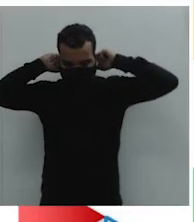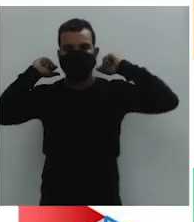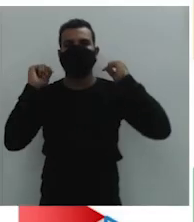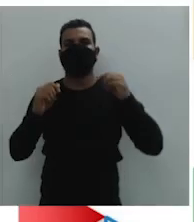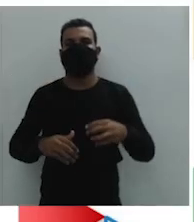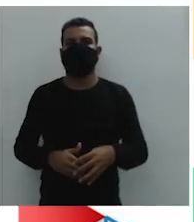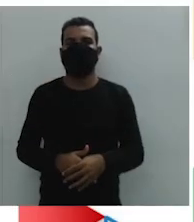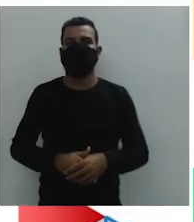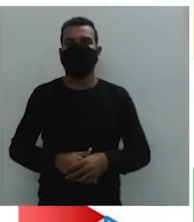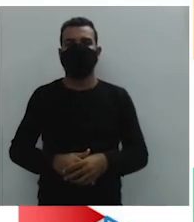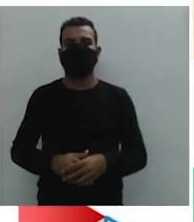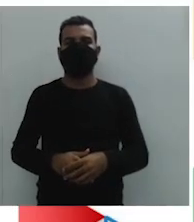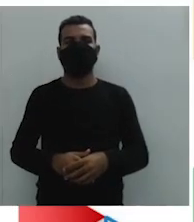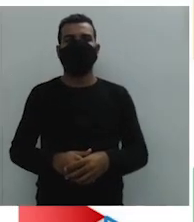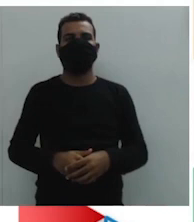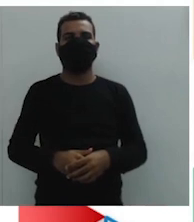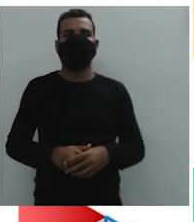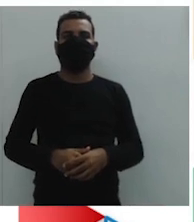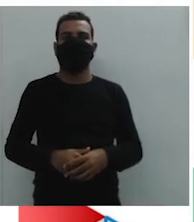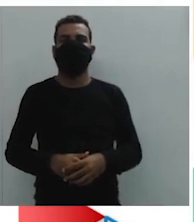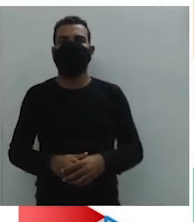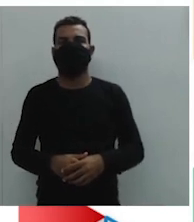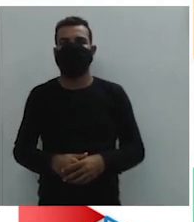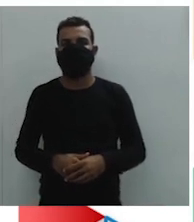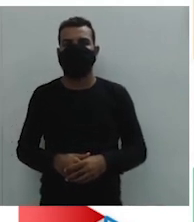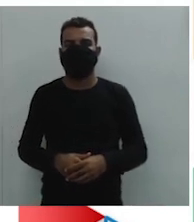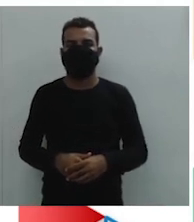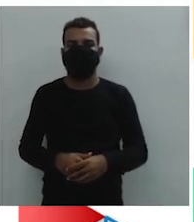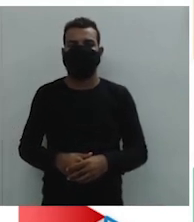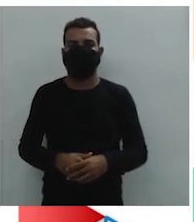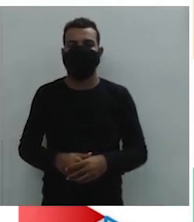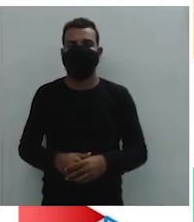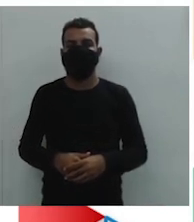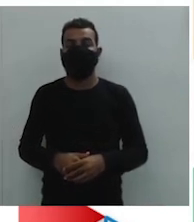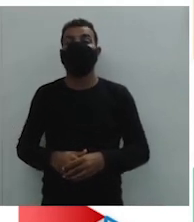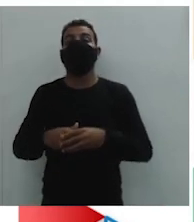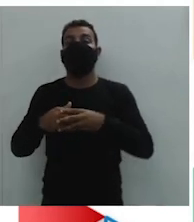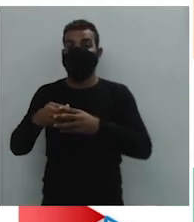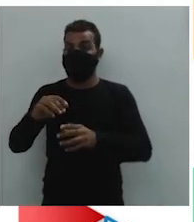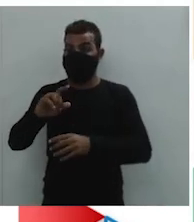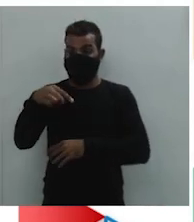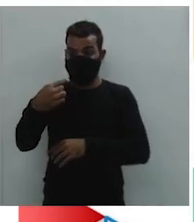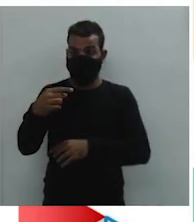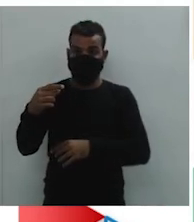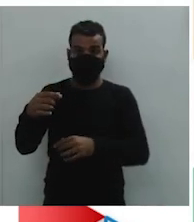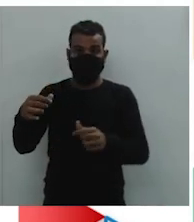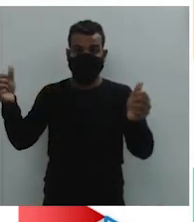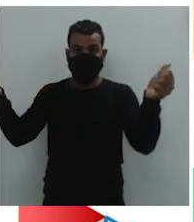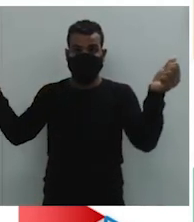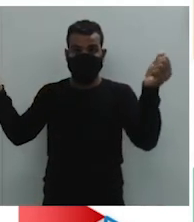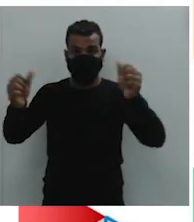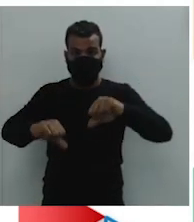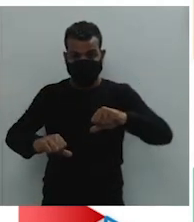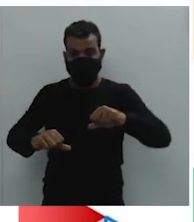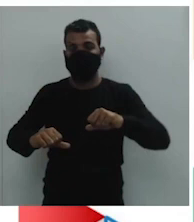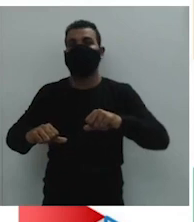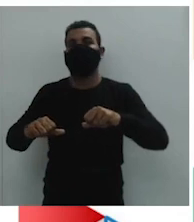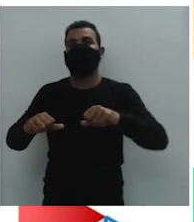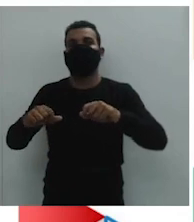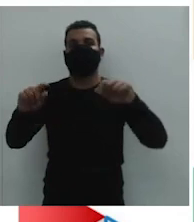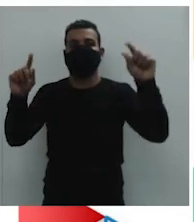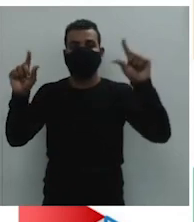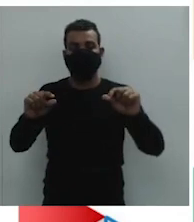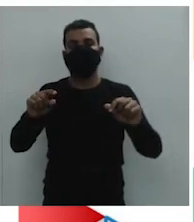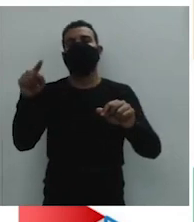Dando continuidade à questão da dinâmica da pecuária, né? Após a decadência da mineração, a